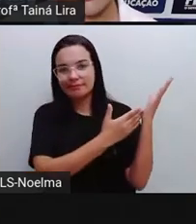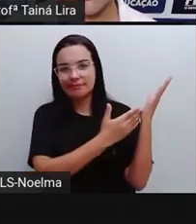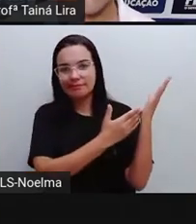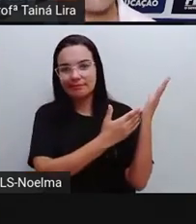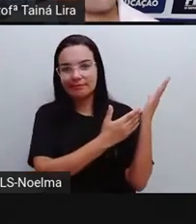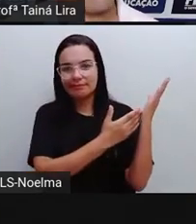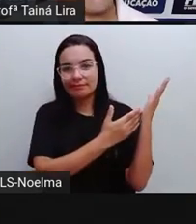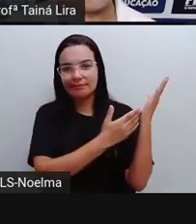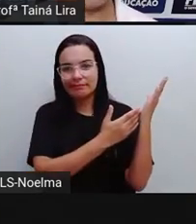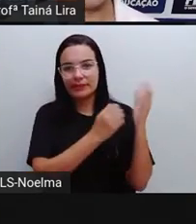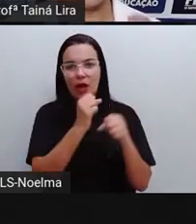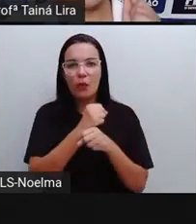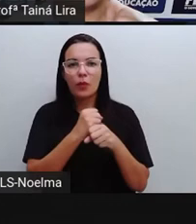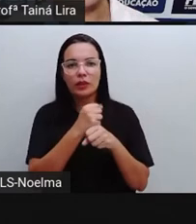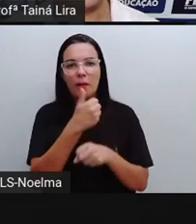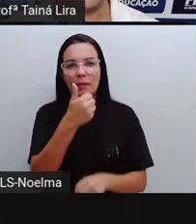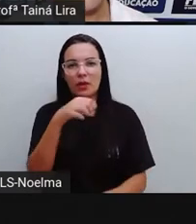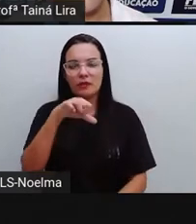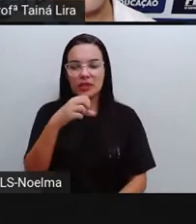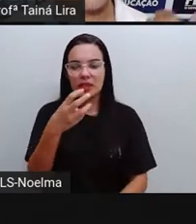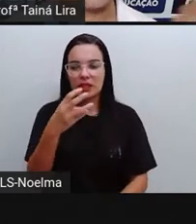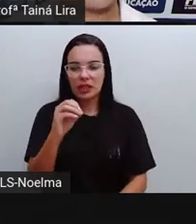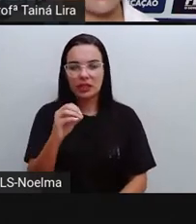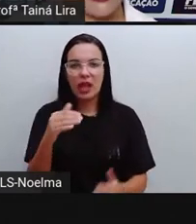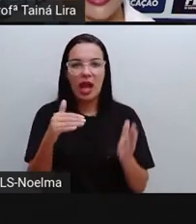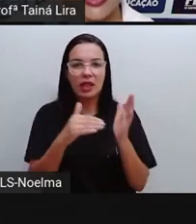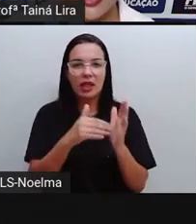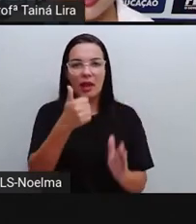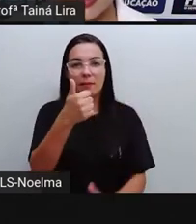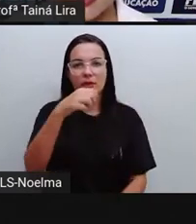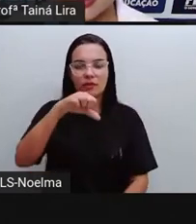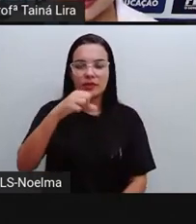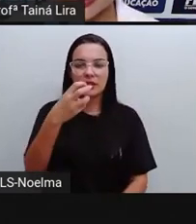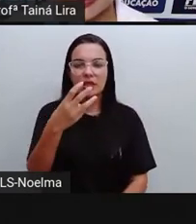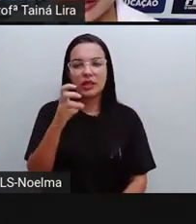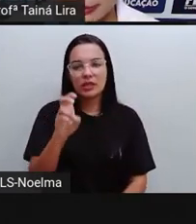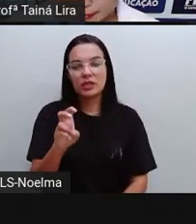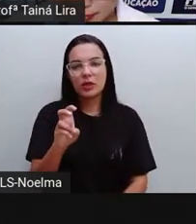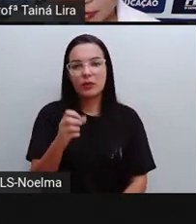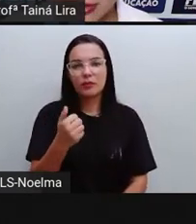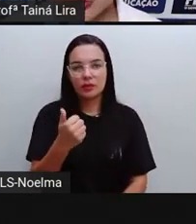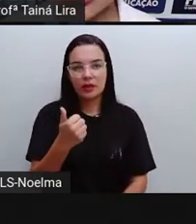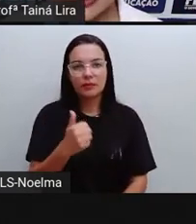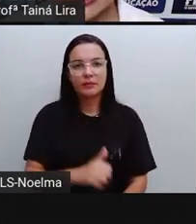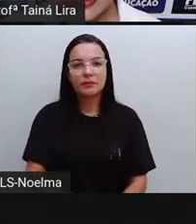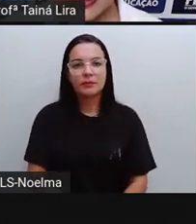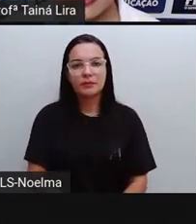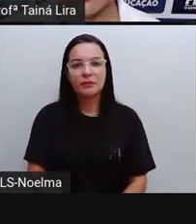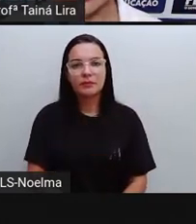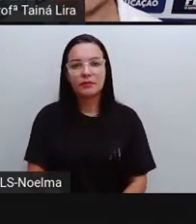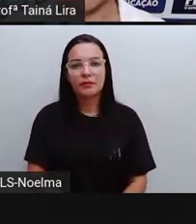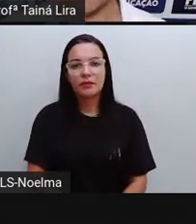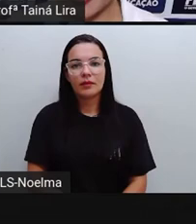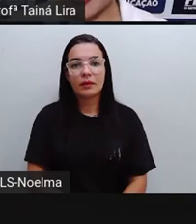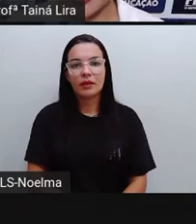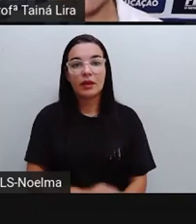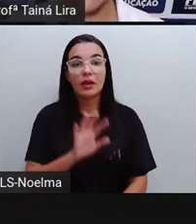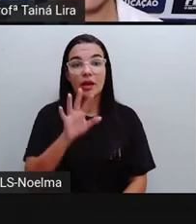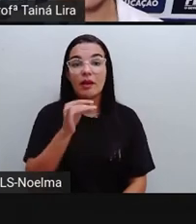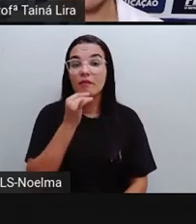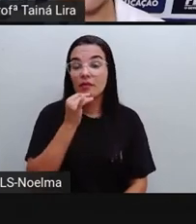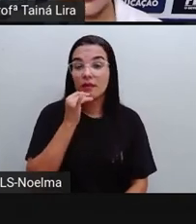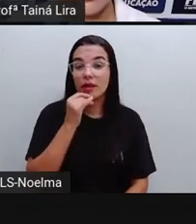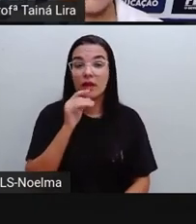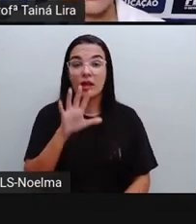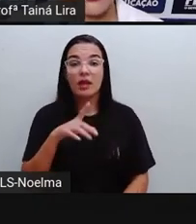ficou aqui governando Feira entre 1930 e 1935, tá? Um detalhe, quando a PRO for passando,